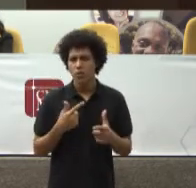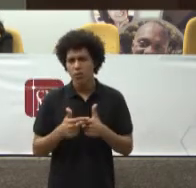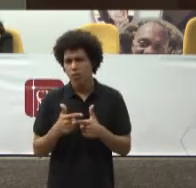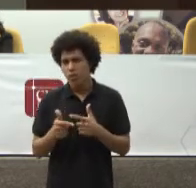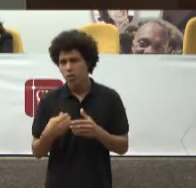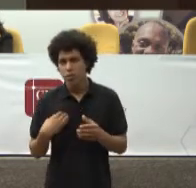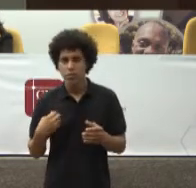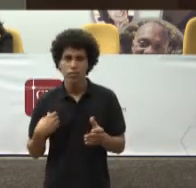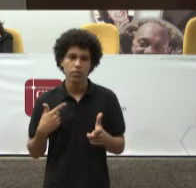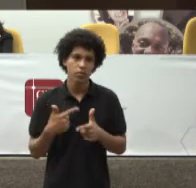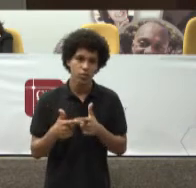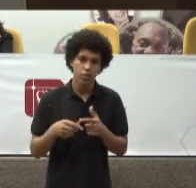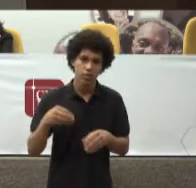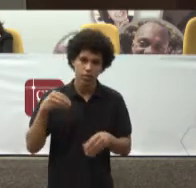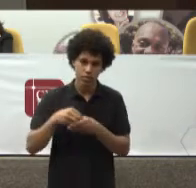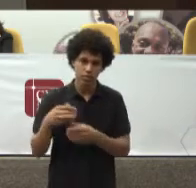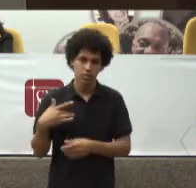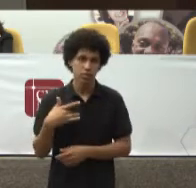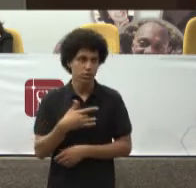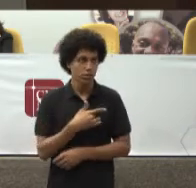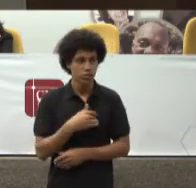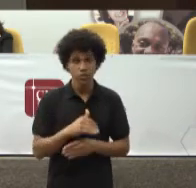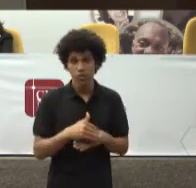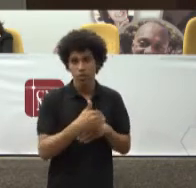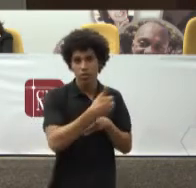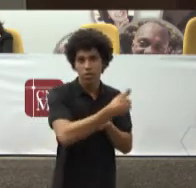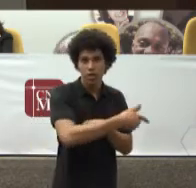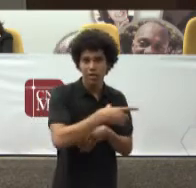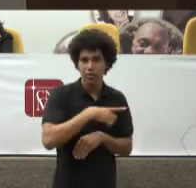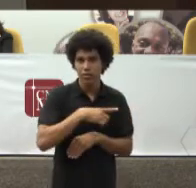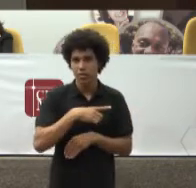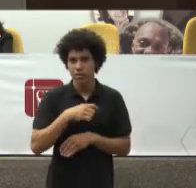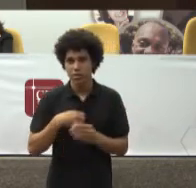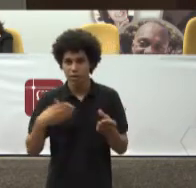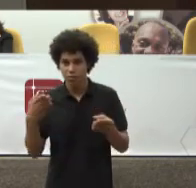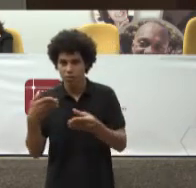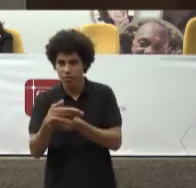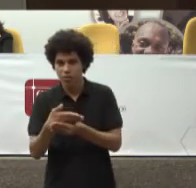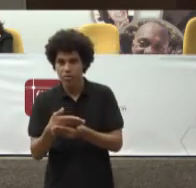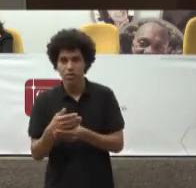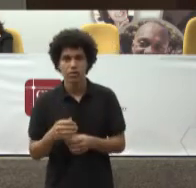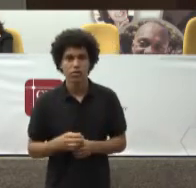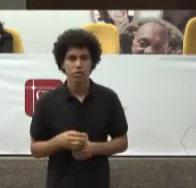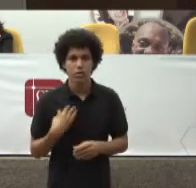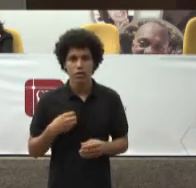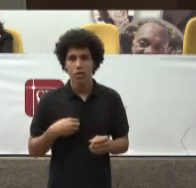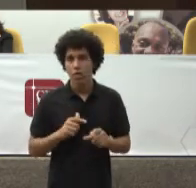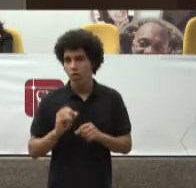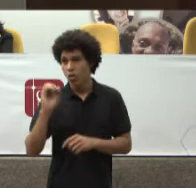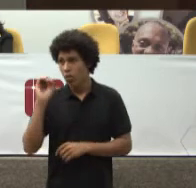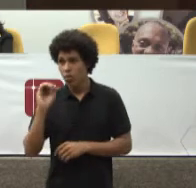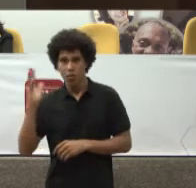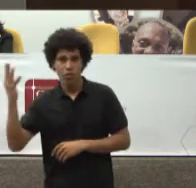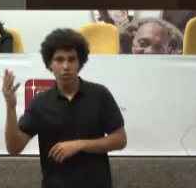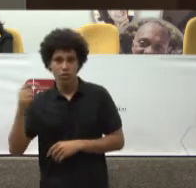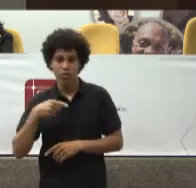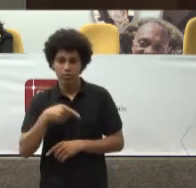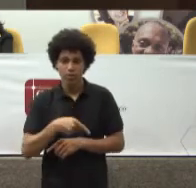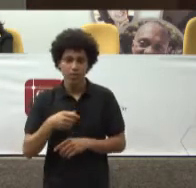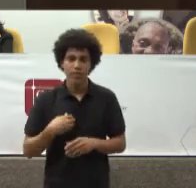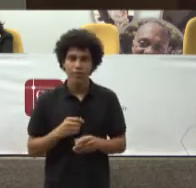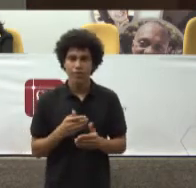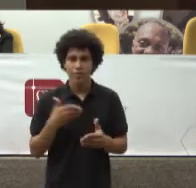deles Nós temos Ações Contra planos De saúde Que geram Mais ou menos